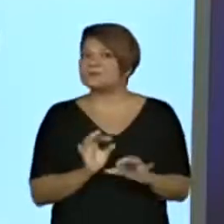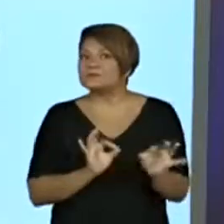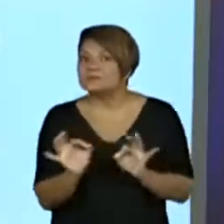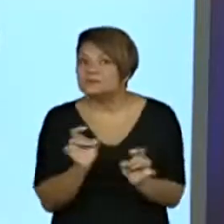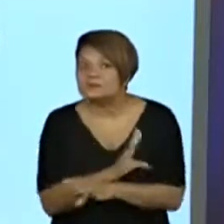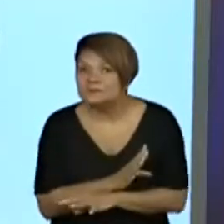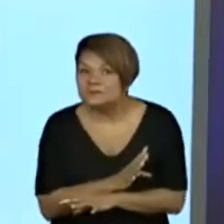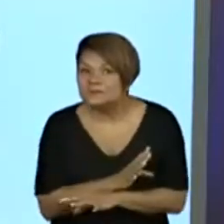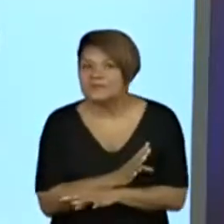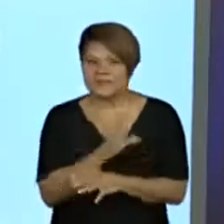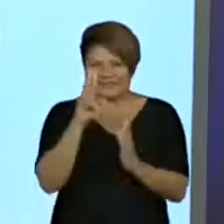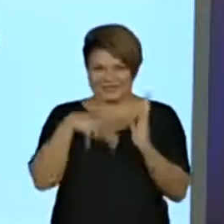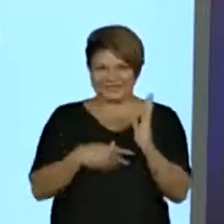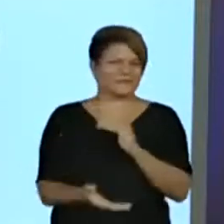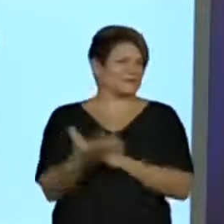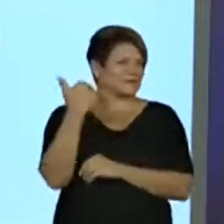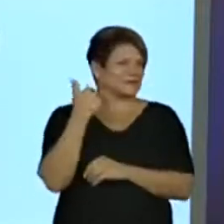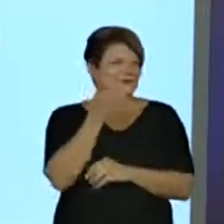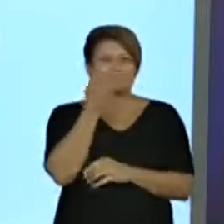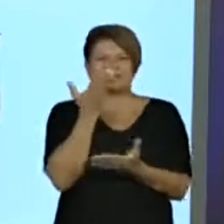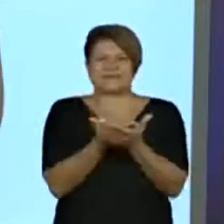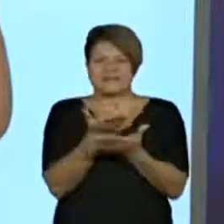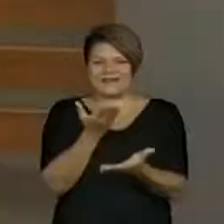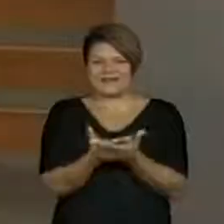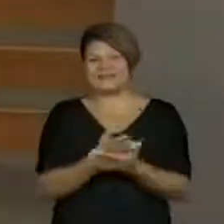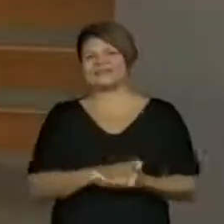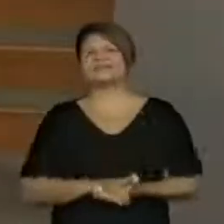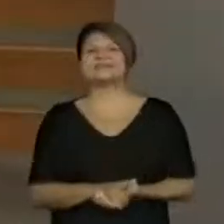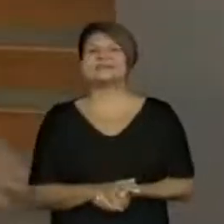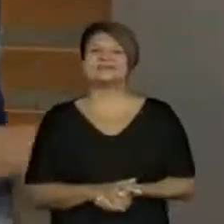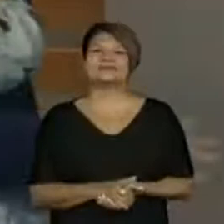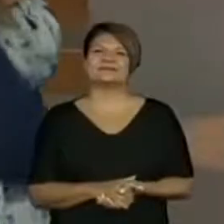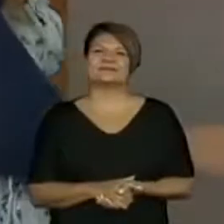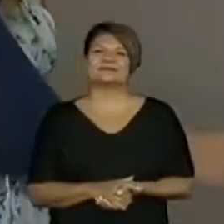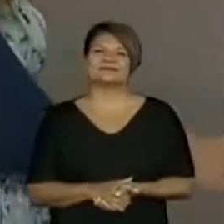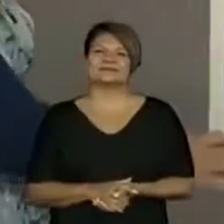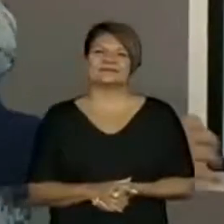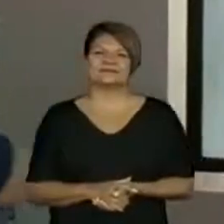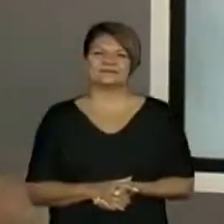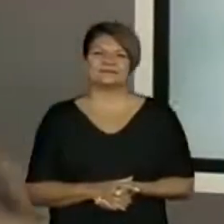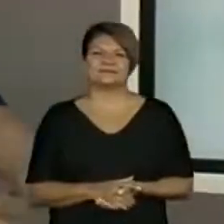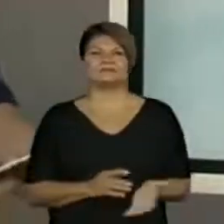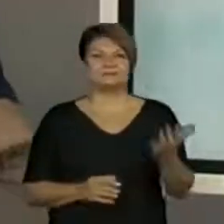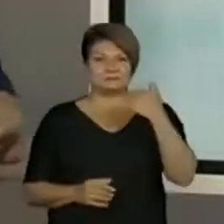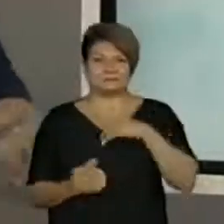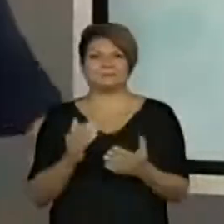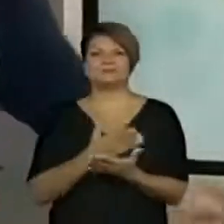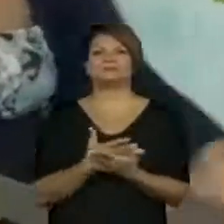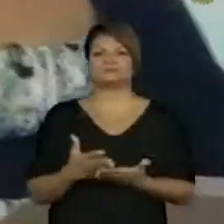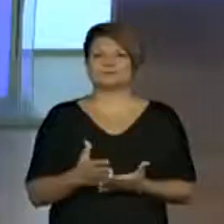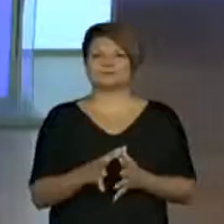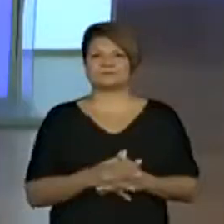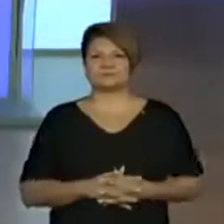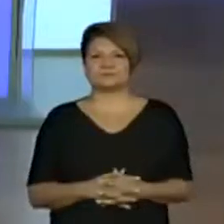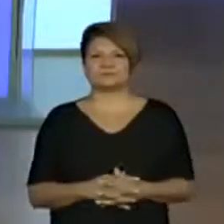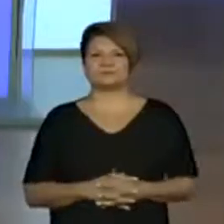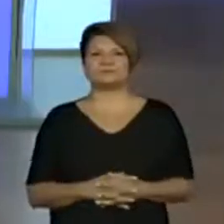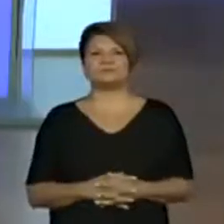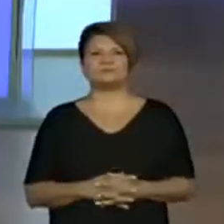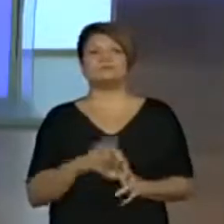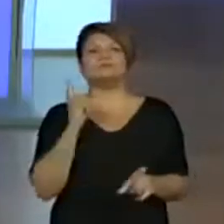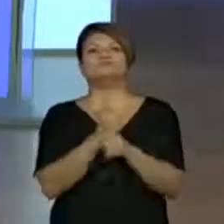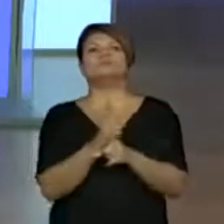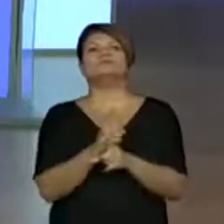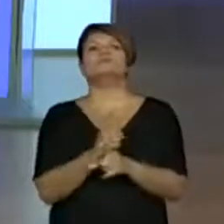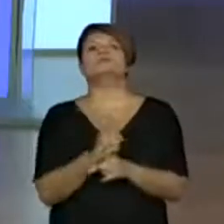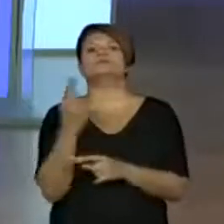leitura? Então, vamos lá. Boa aula, professora Ana Paula. Obrigado para nós. Então, vamos começar. Vamos descobrir primeiro